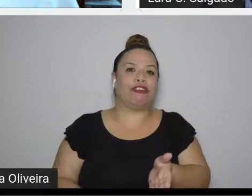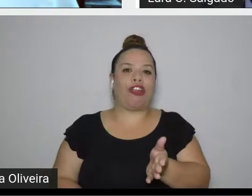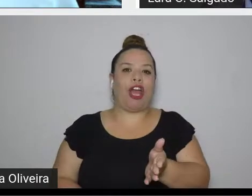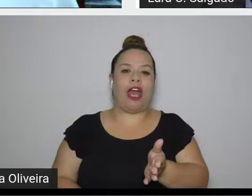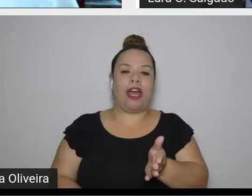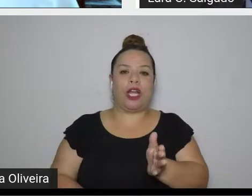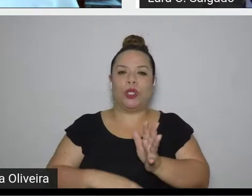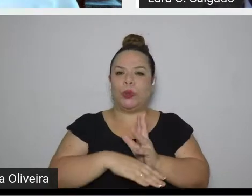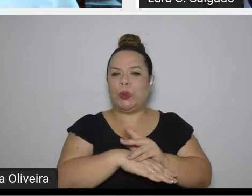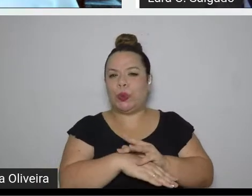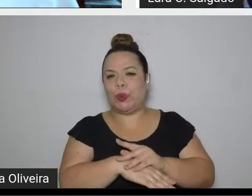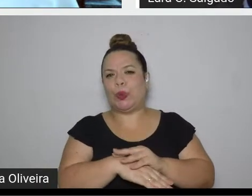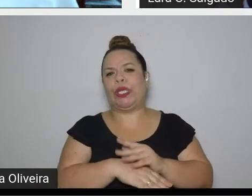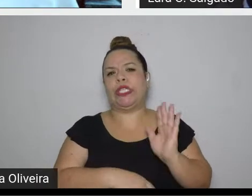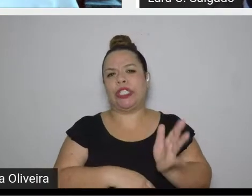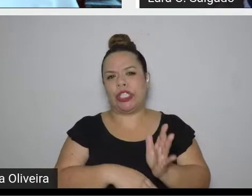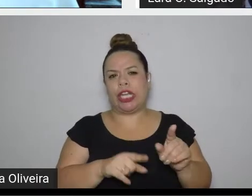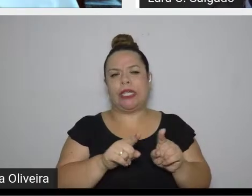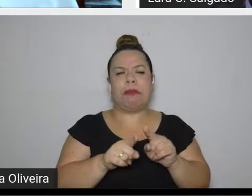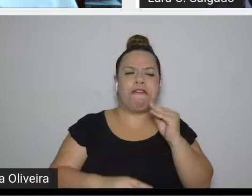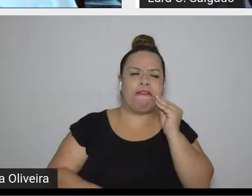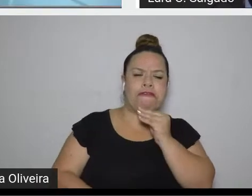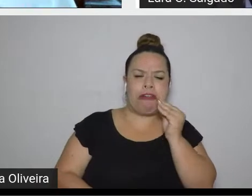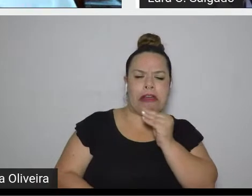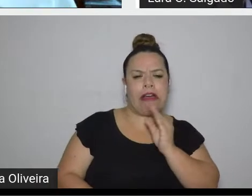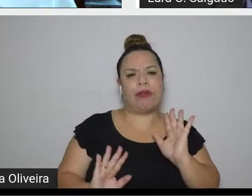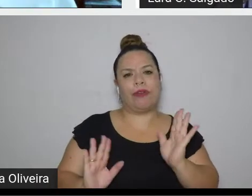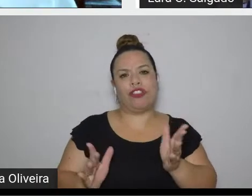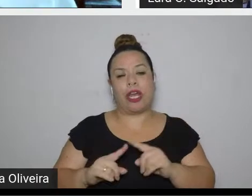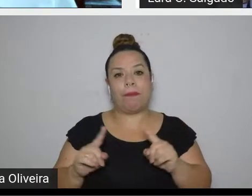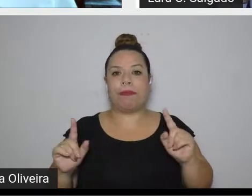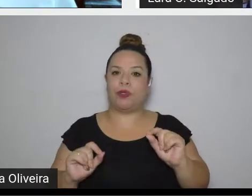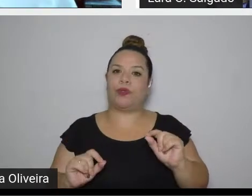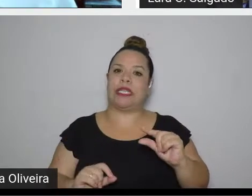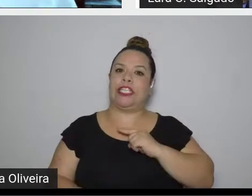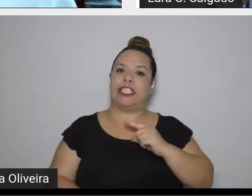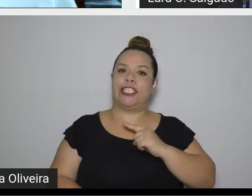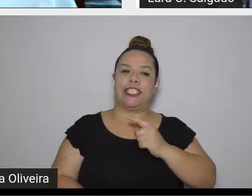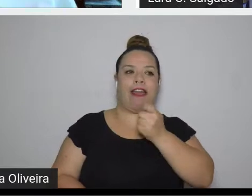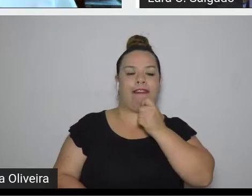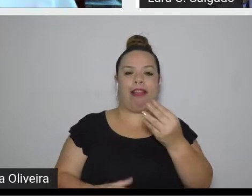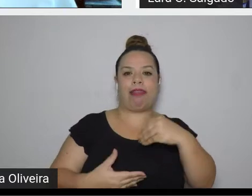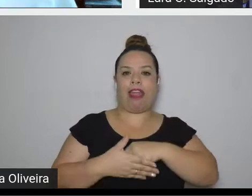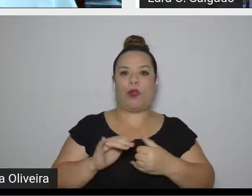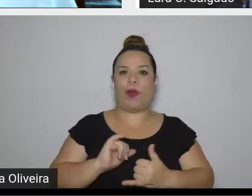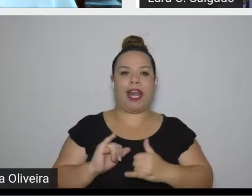doente e enfraquecido, mas com uma energia mental